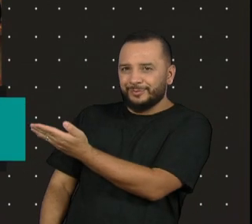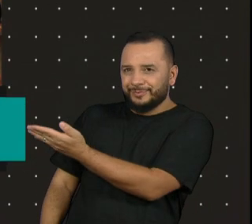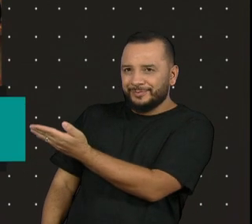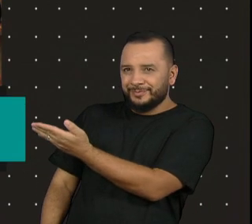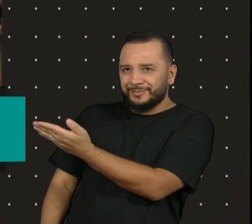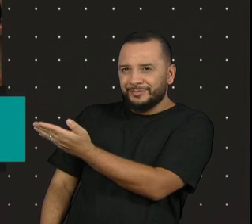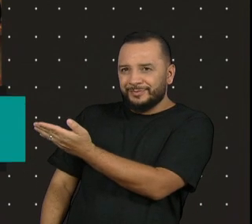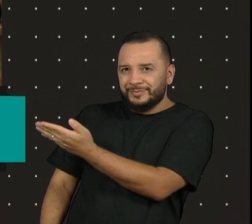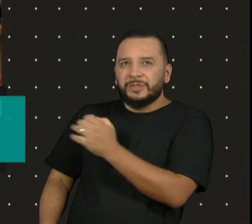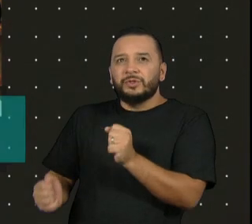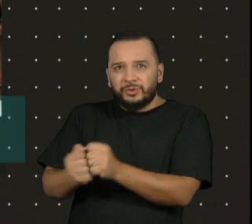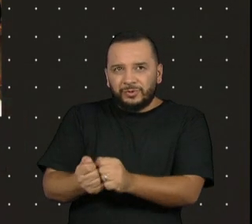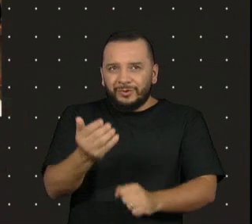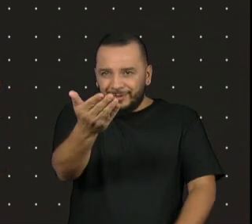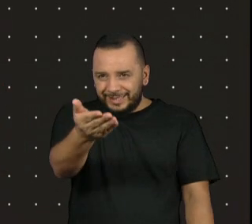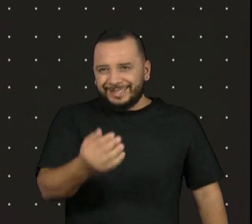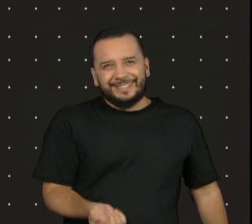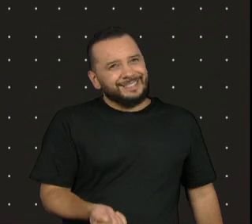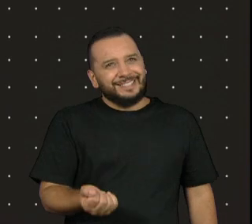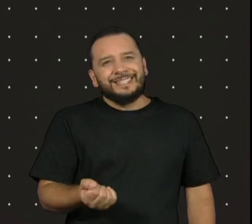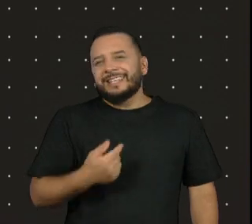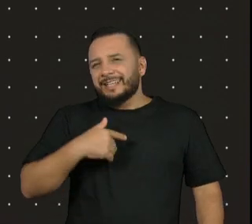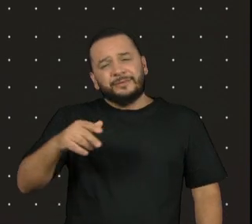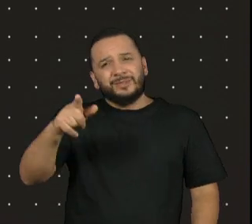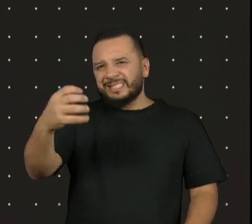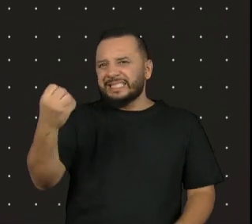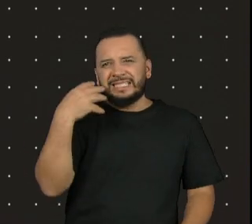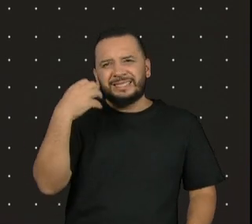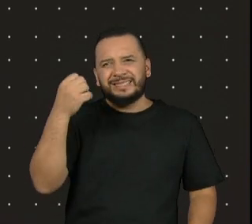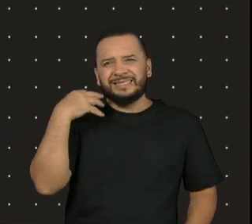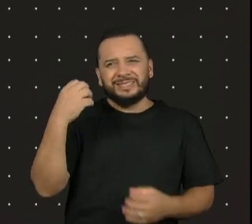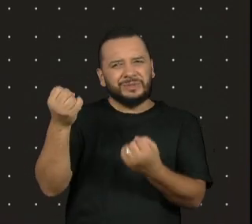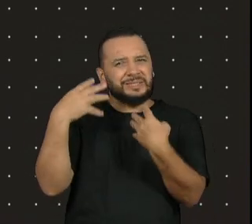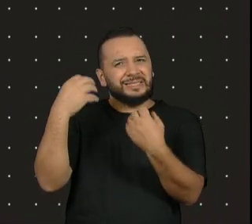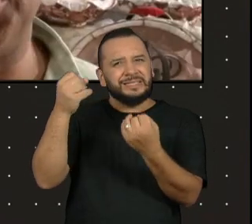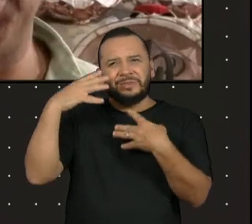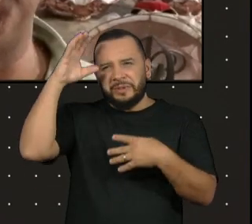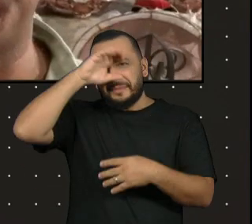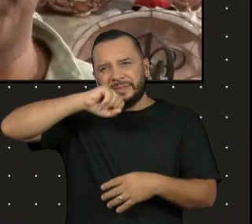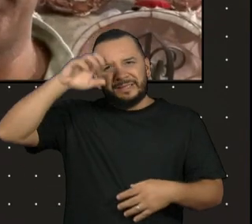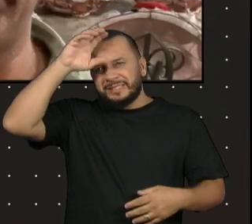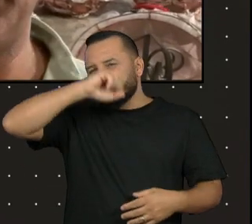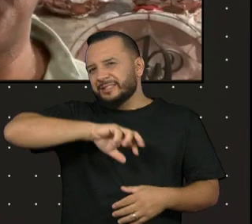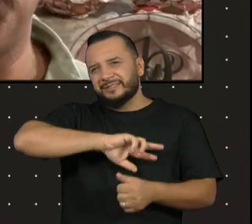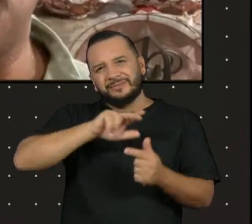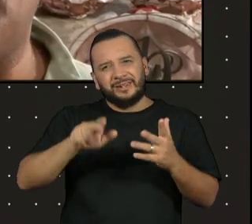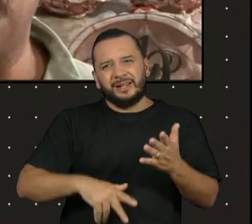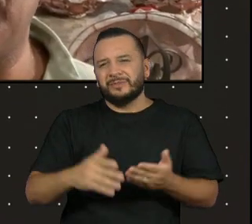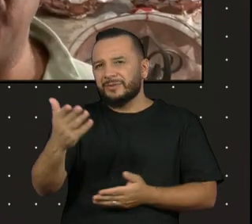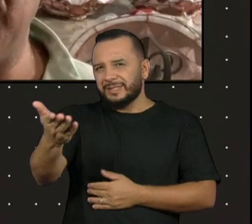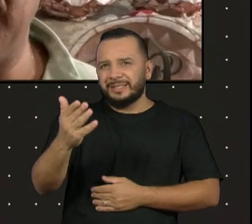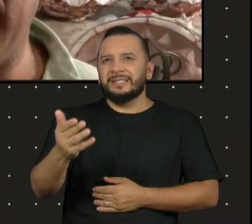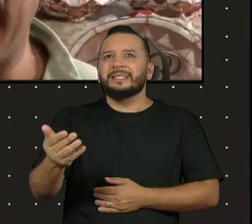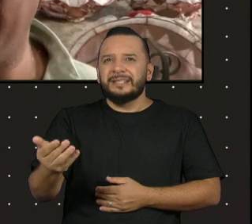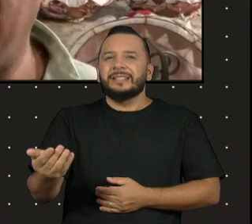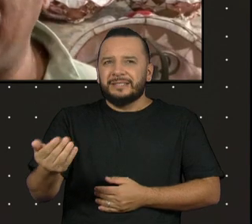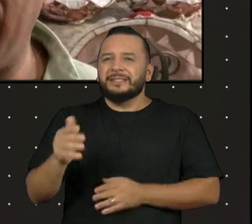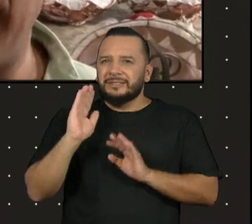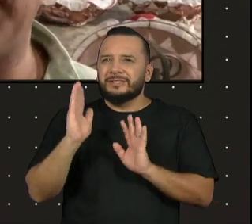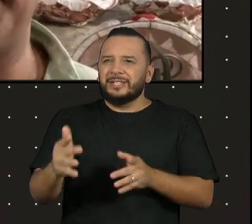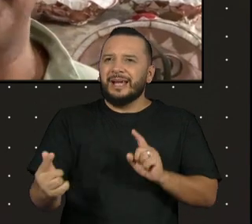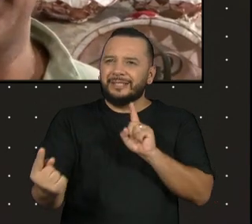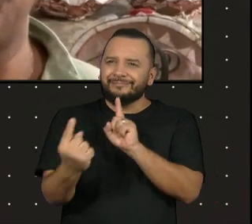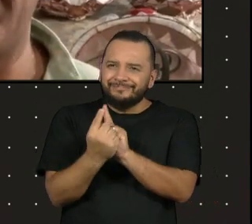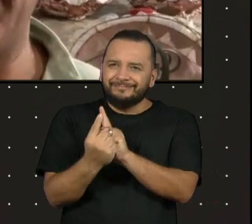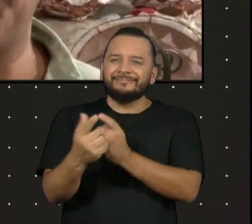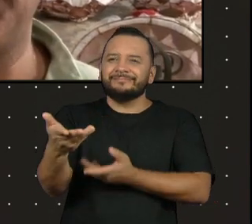aí no Ágora. Aprendi muito contigo, aprendo muito contigo nos encontros que a gente tem aí dentro do